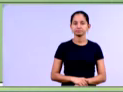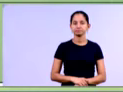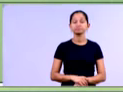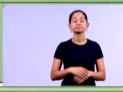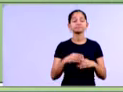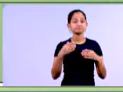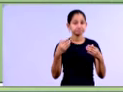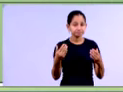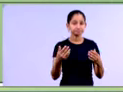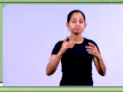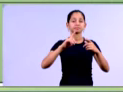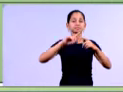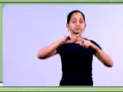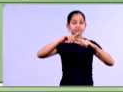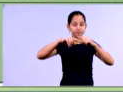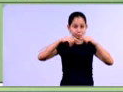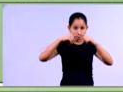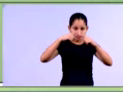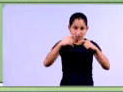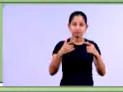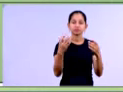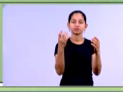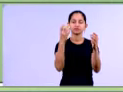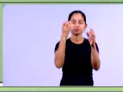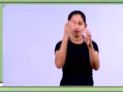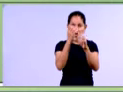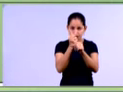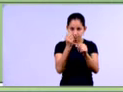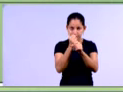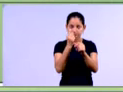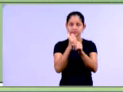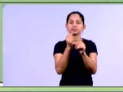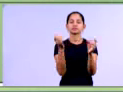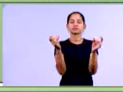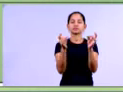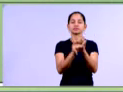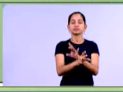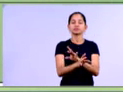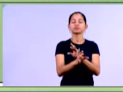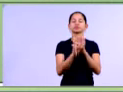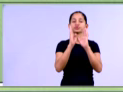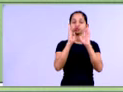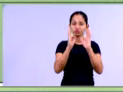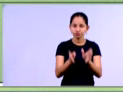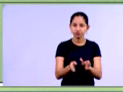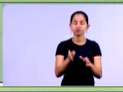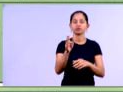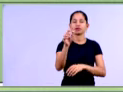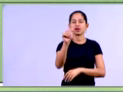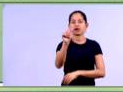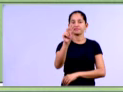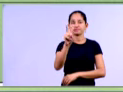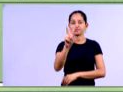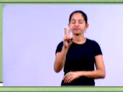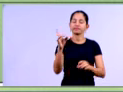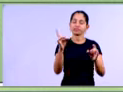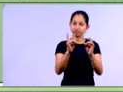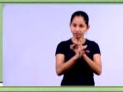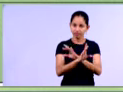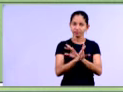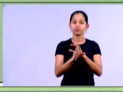É, após o cálculo, né, após a gente executar o cálculo da análise vertical da conta disponibilidades,